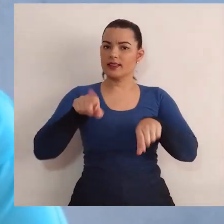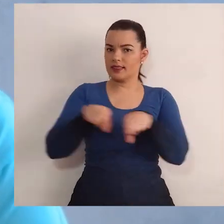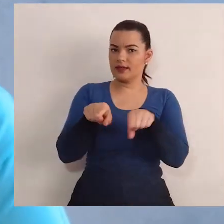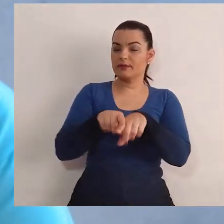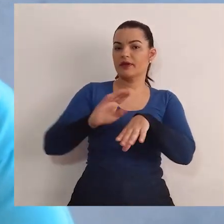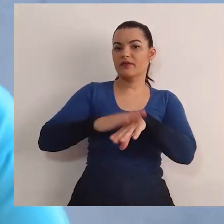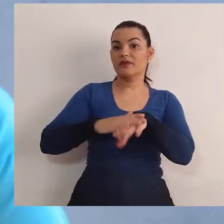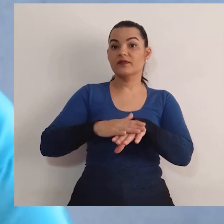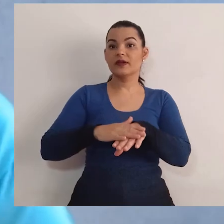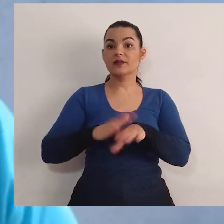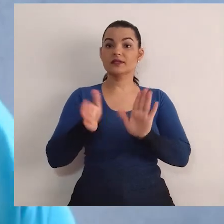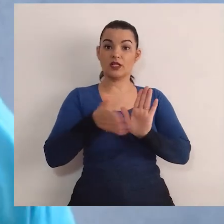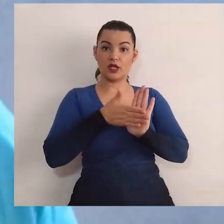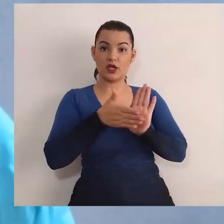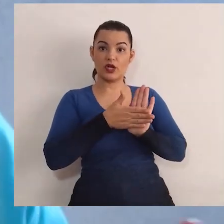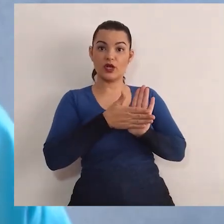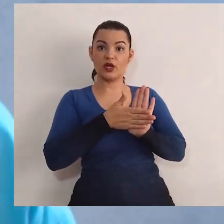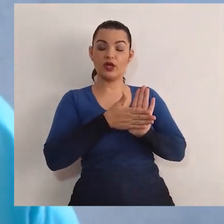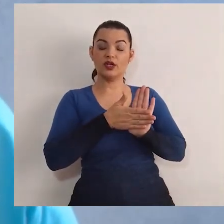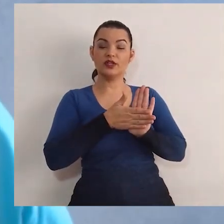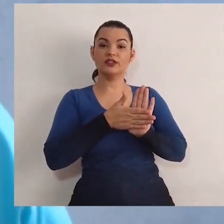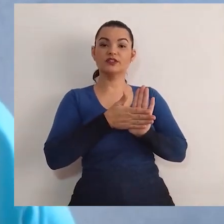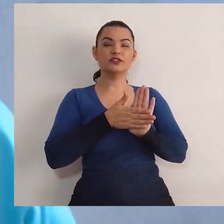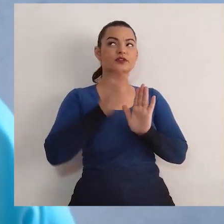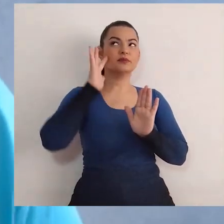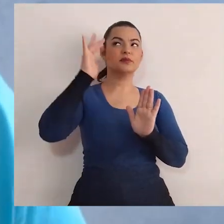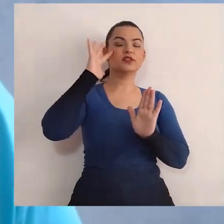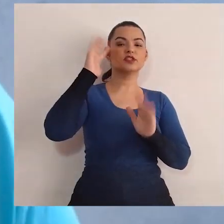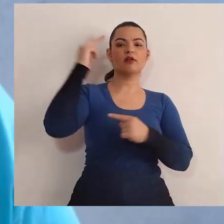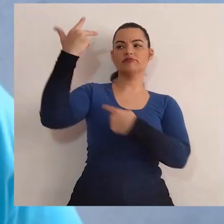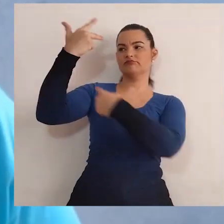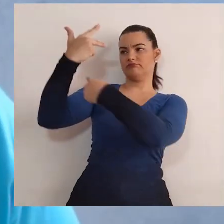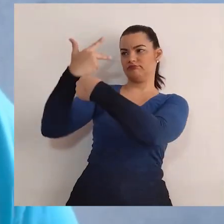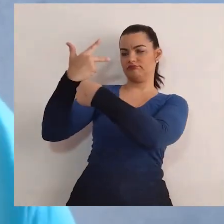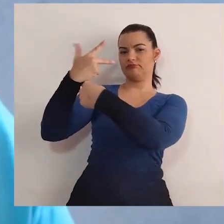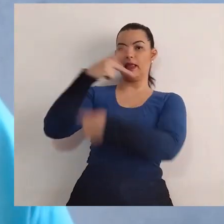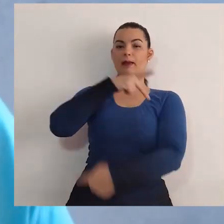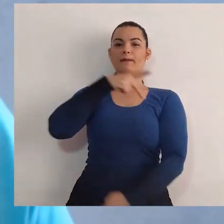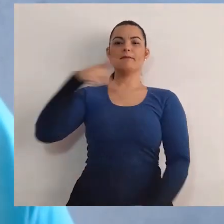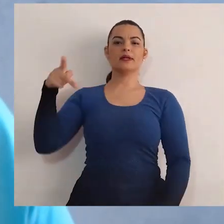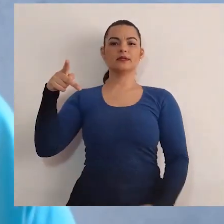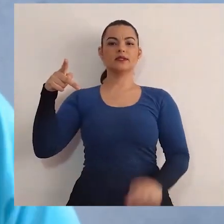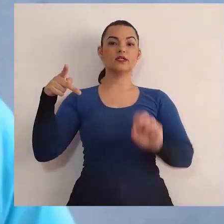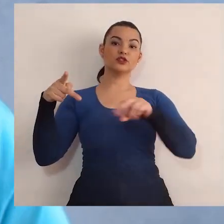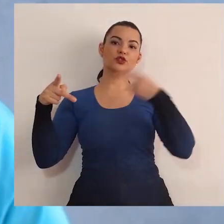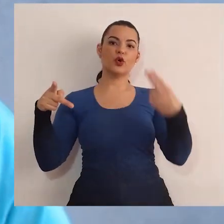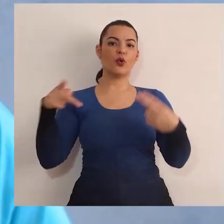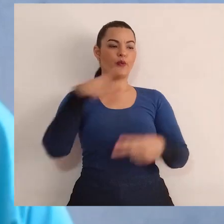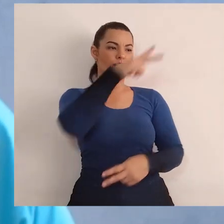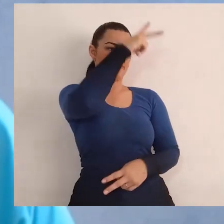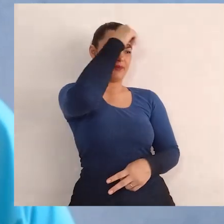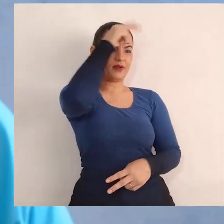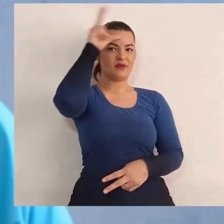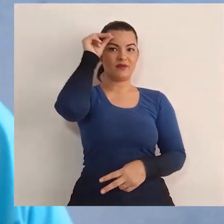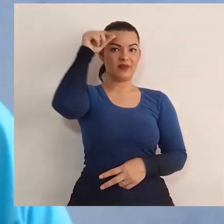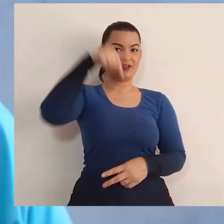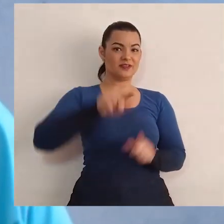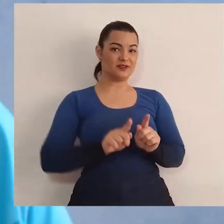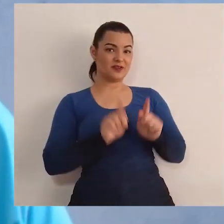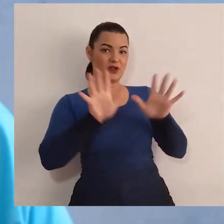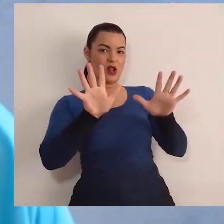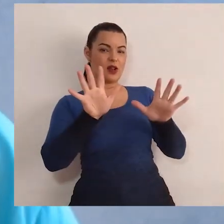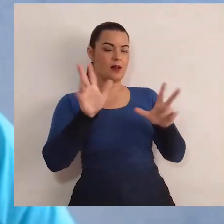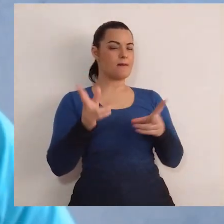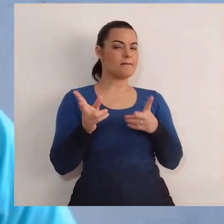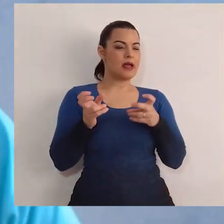caderno. Façam também a proposta de atuarem um dia como presidente, um dia como prefeito da nossa